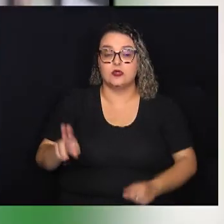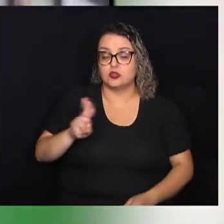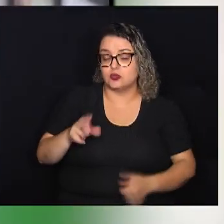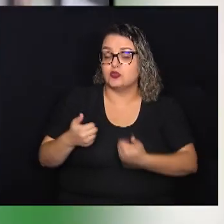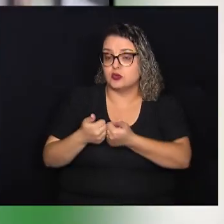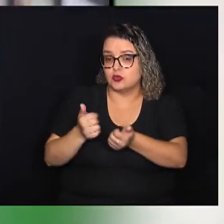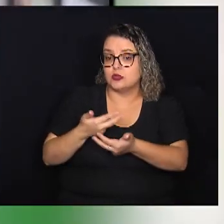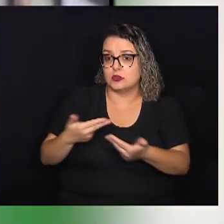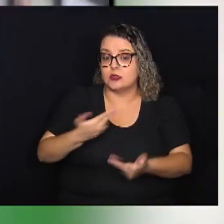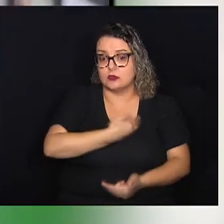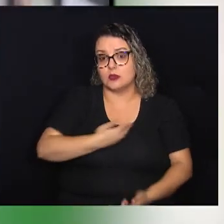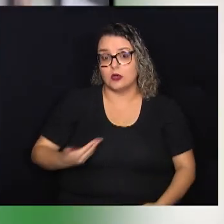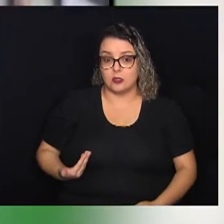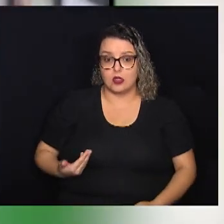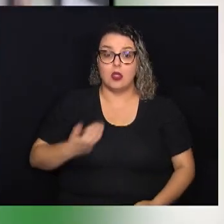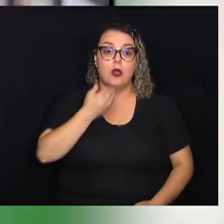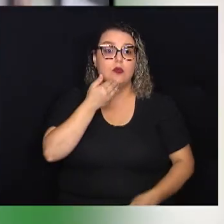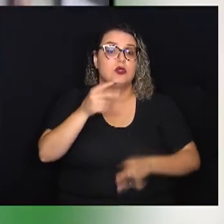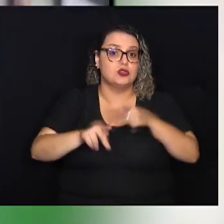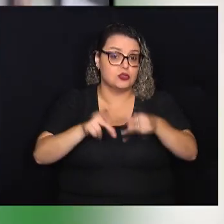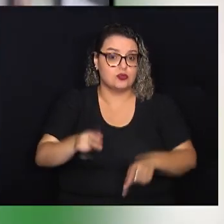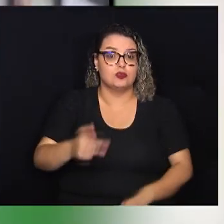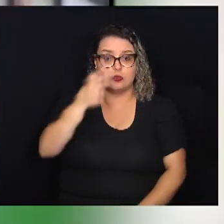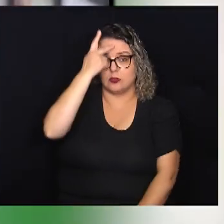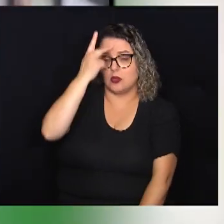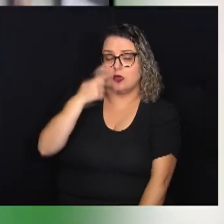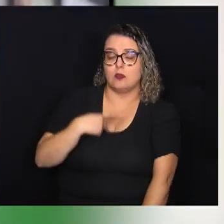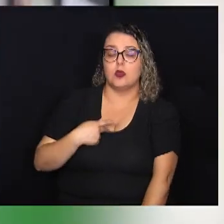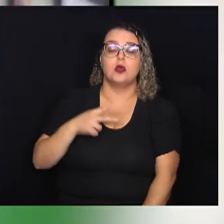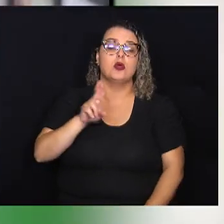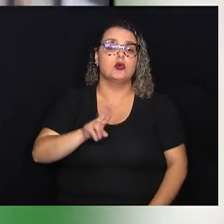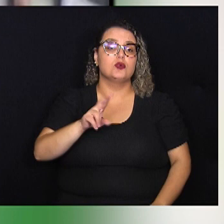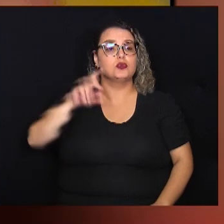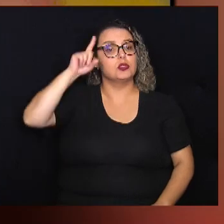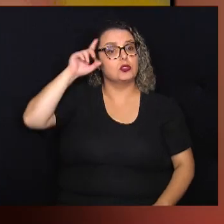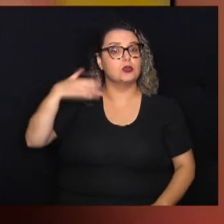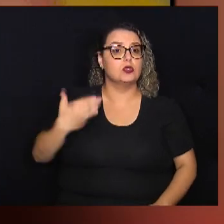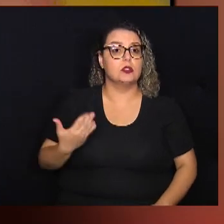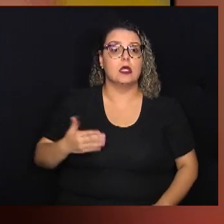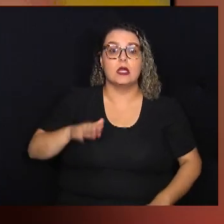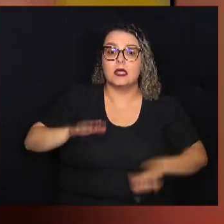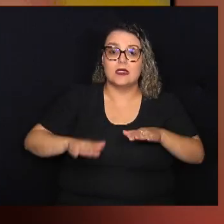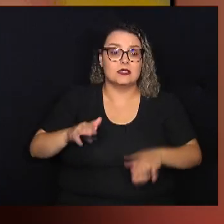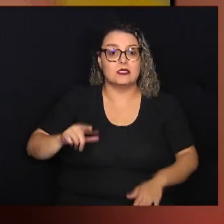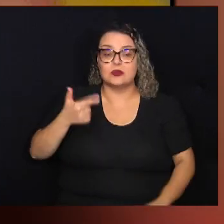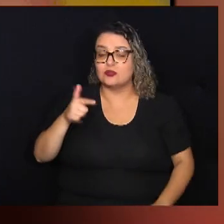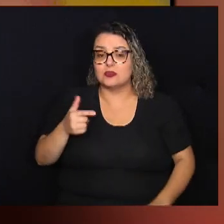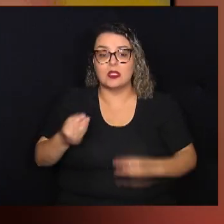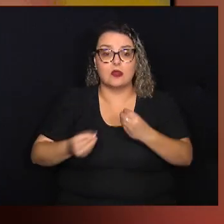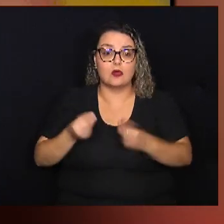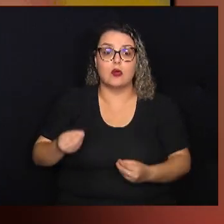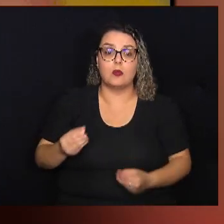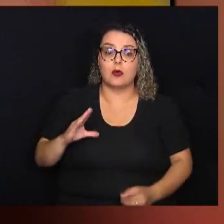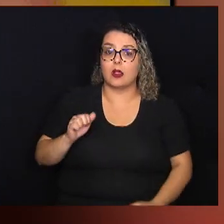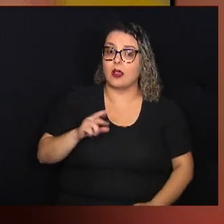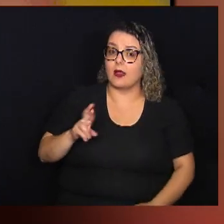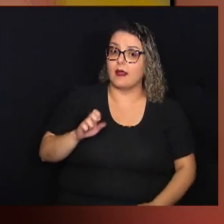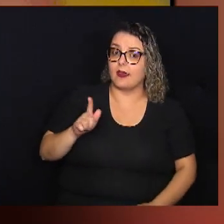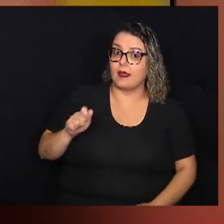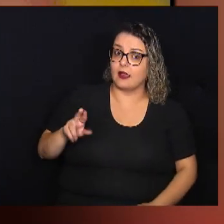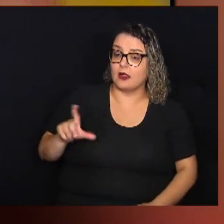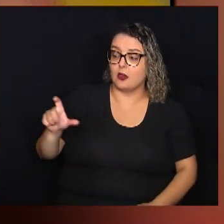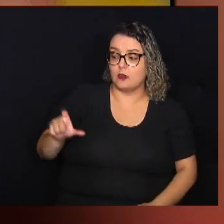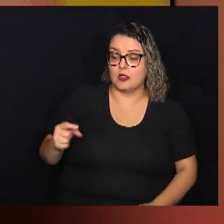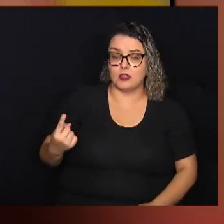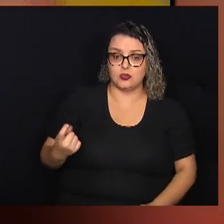porque é um pedido da própria população que utiliza o transporte no dia a dia, e às vezes numa correria não dá tempo de carregar o bilhete único, aí tem um cartão, se